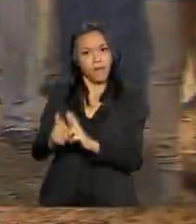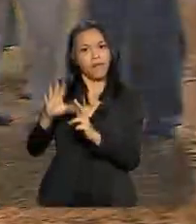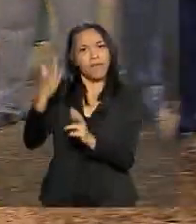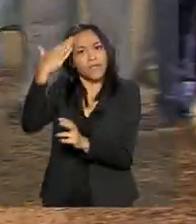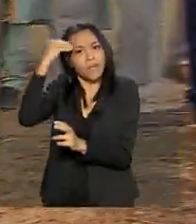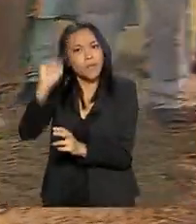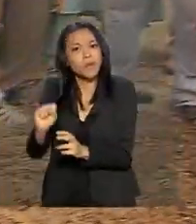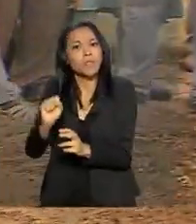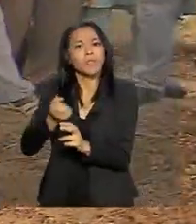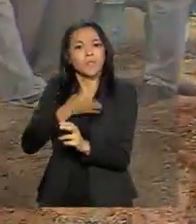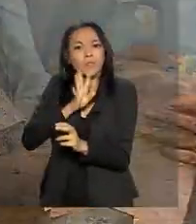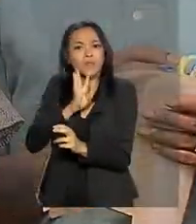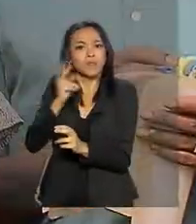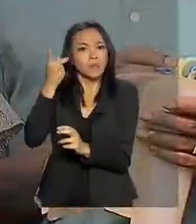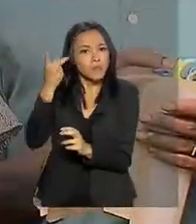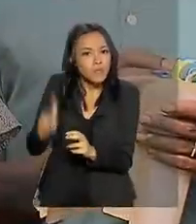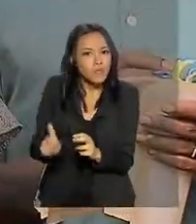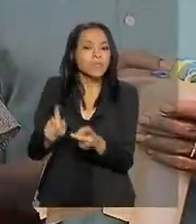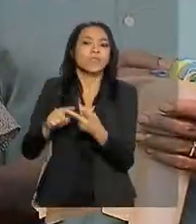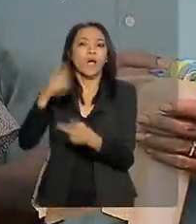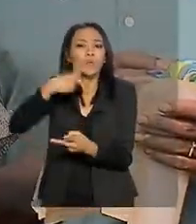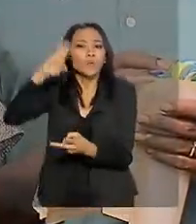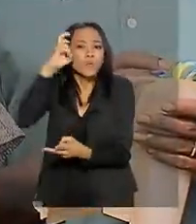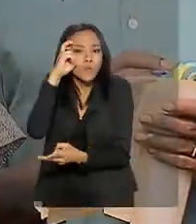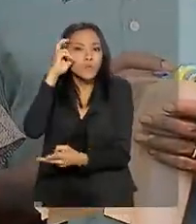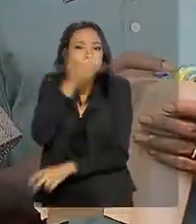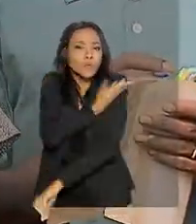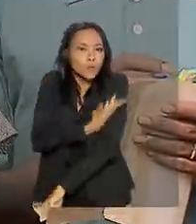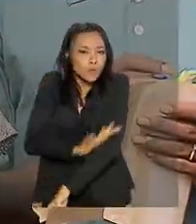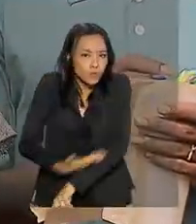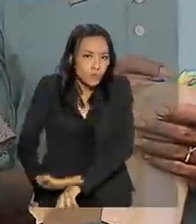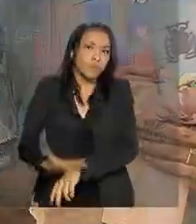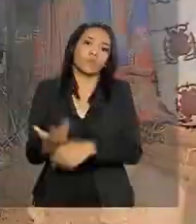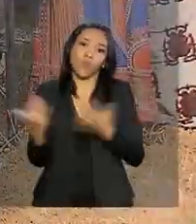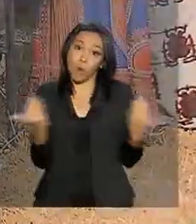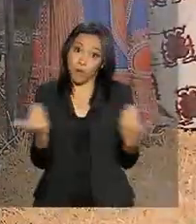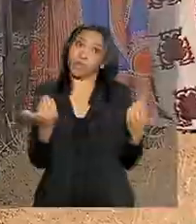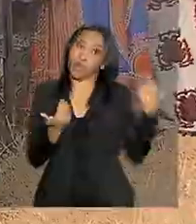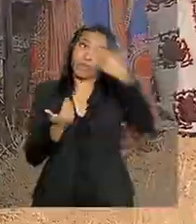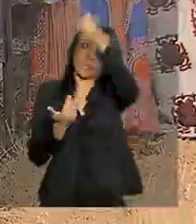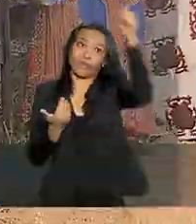Respeita a cultura dos africanos. Em comparação aos outros países.